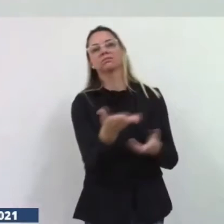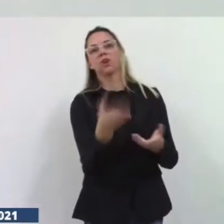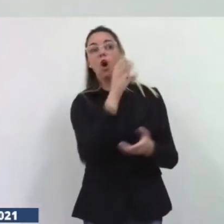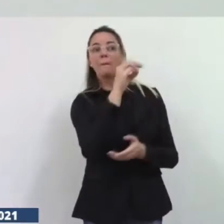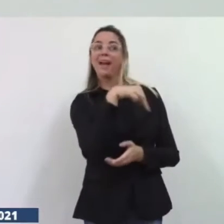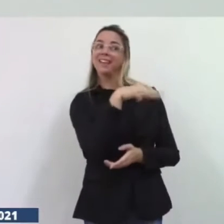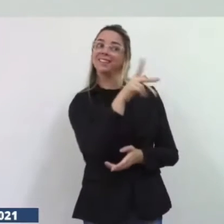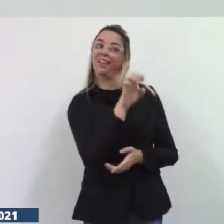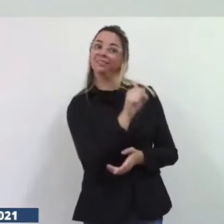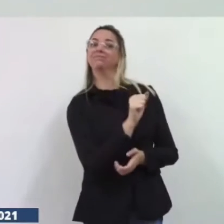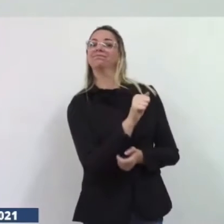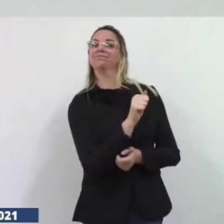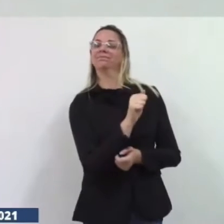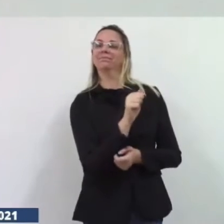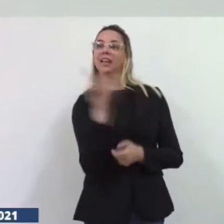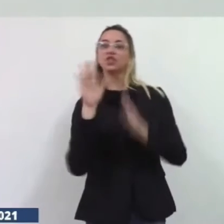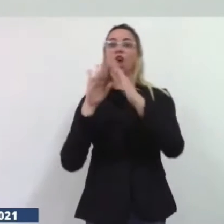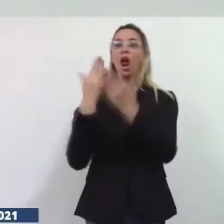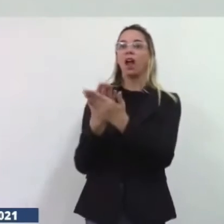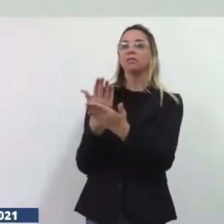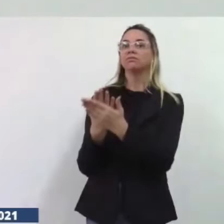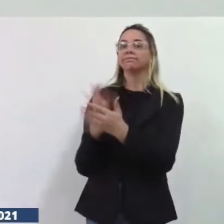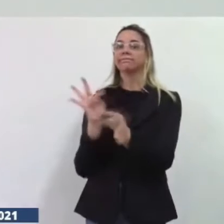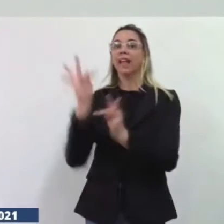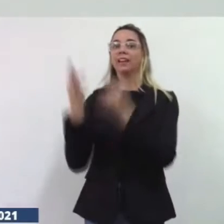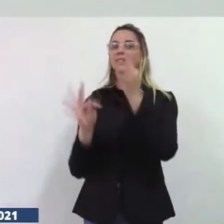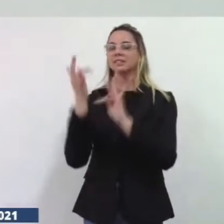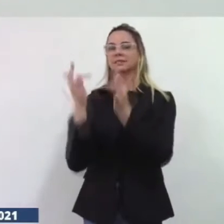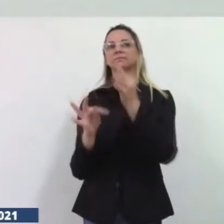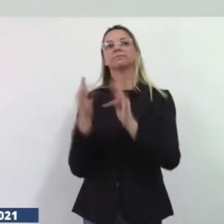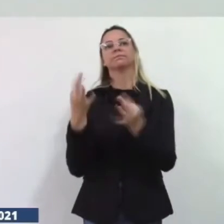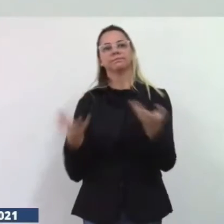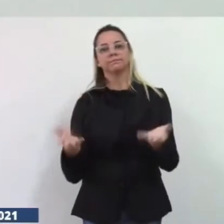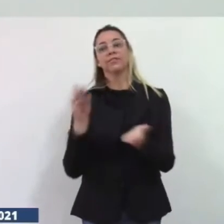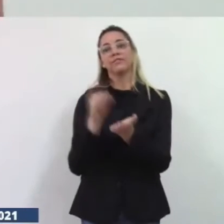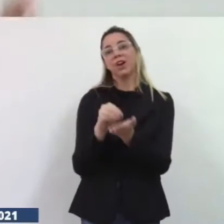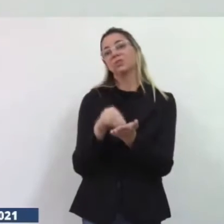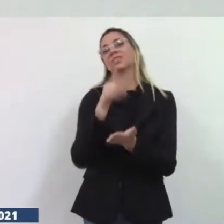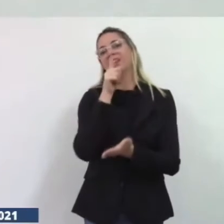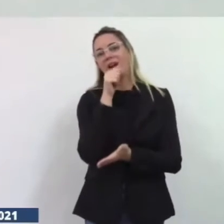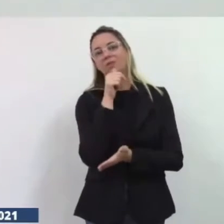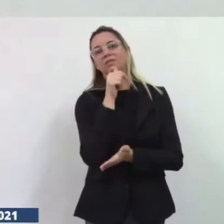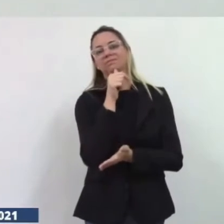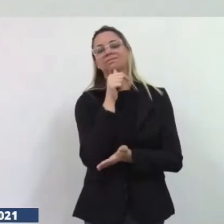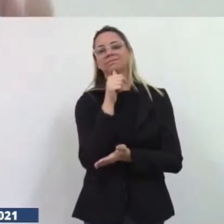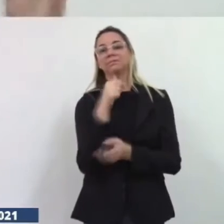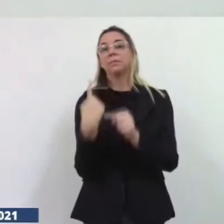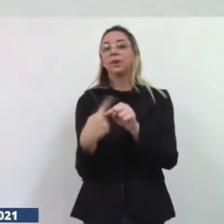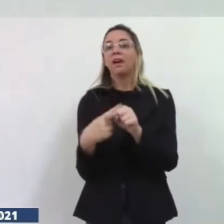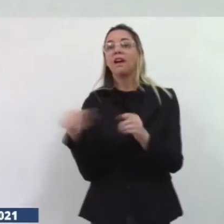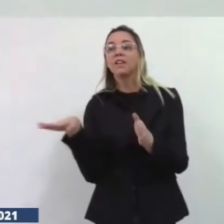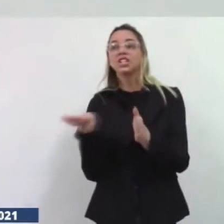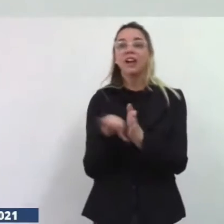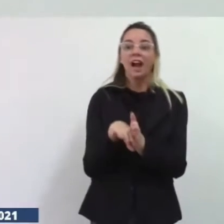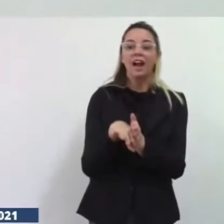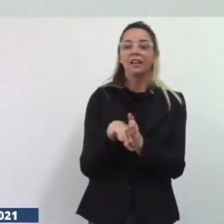teca como a chegada da água em algumas localidades que está faltando como a chegada da água da vila